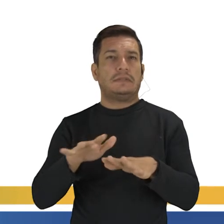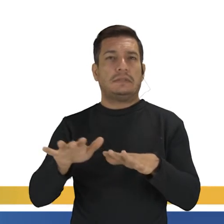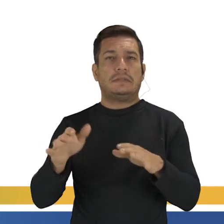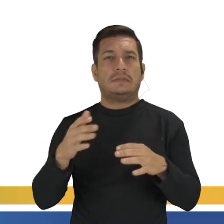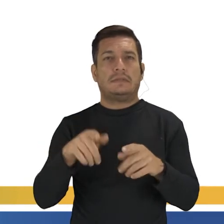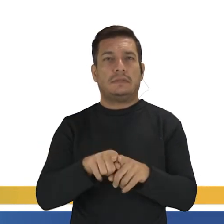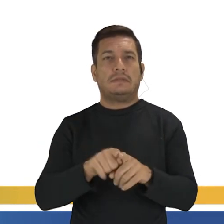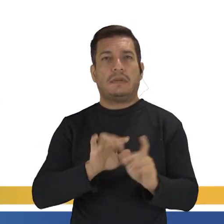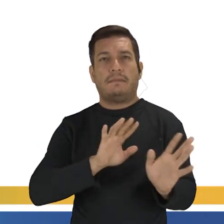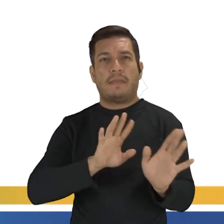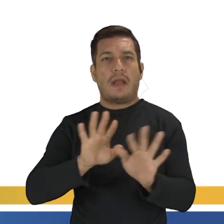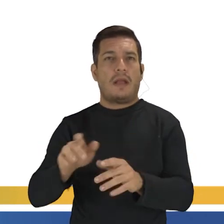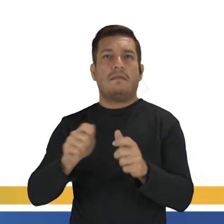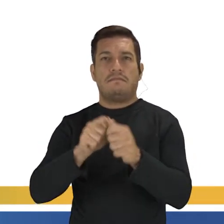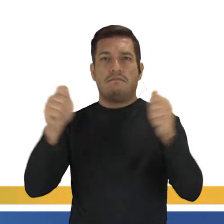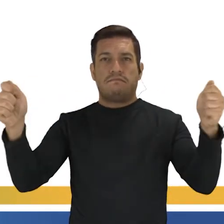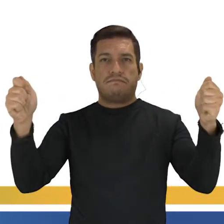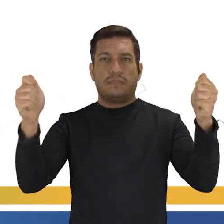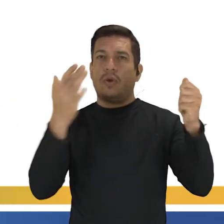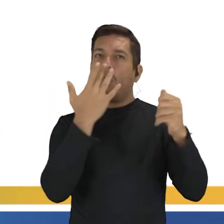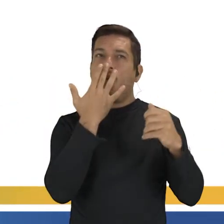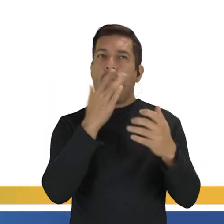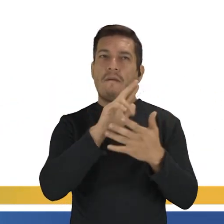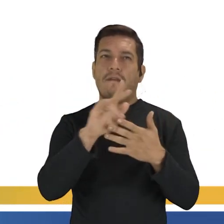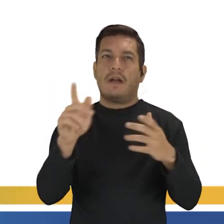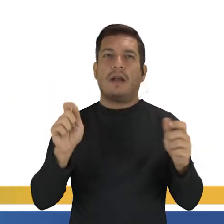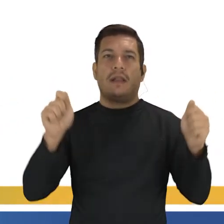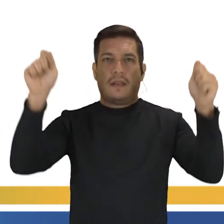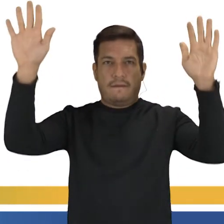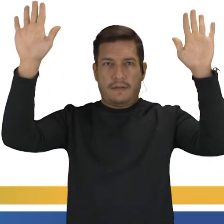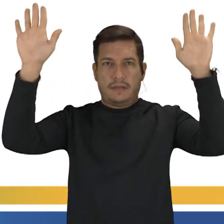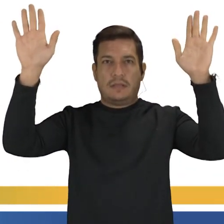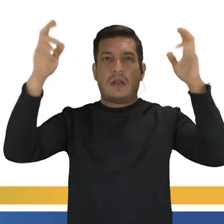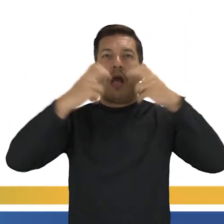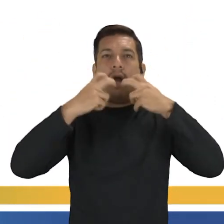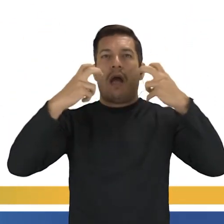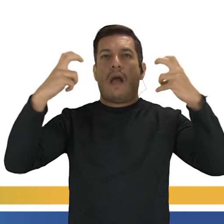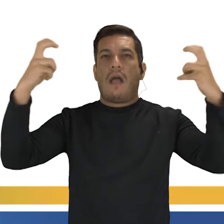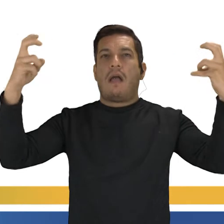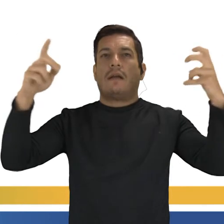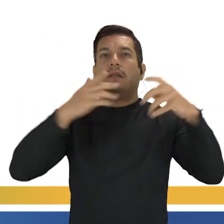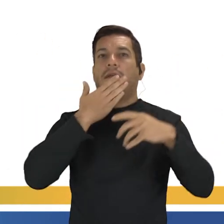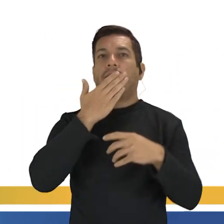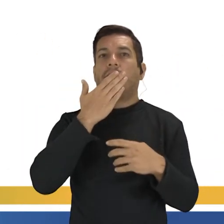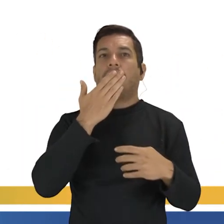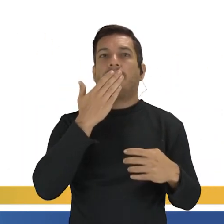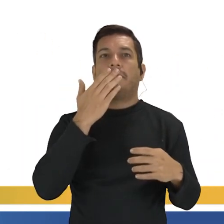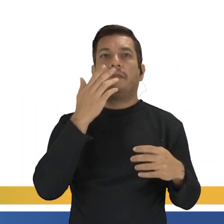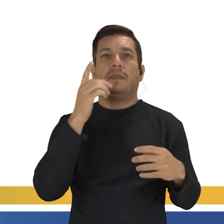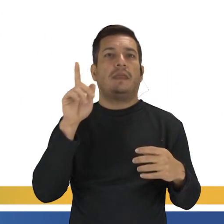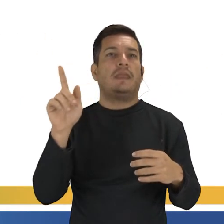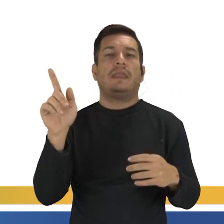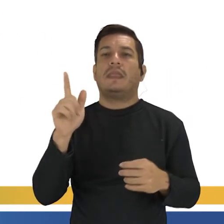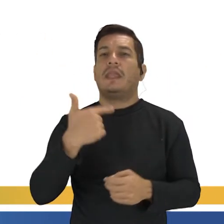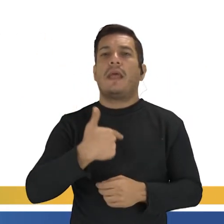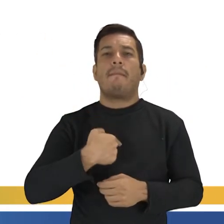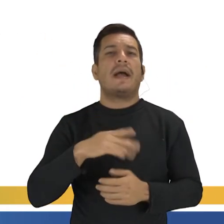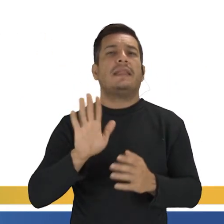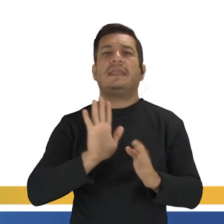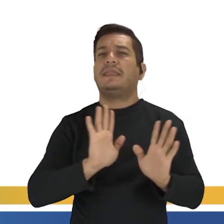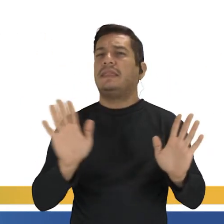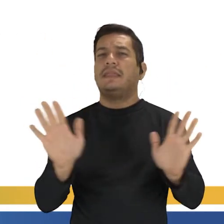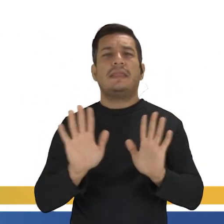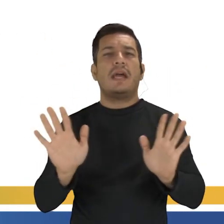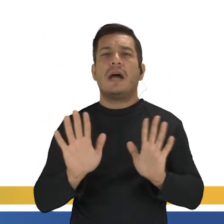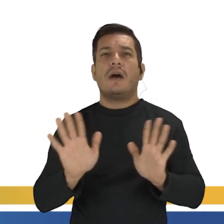inteiras portam cartazes coloridos e levantam os braços aos gritos de não atirem, né? Pelas